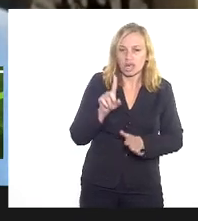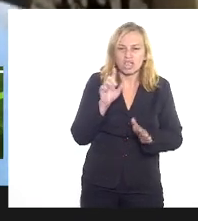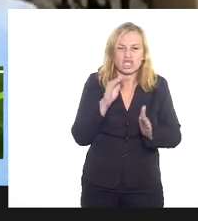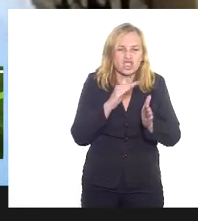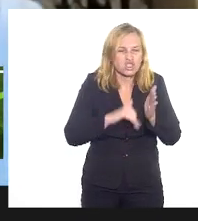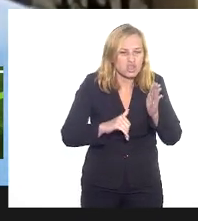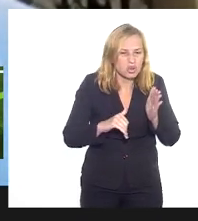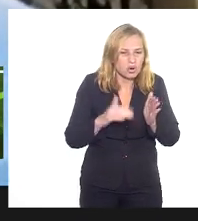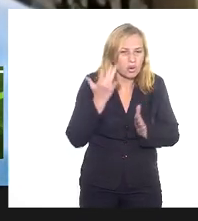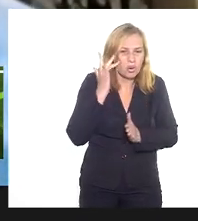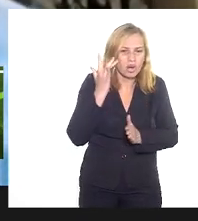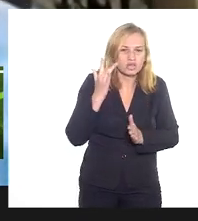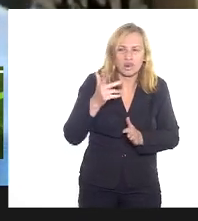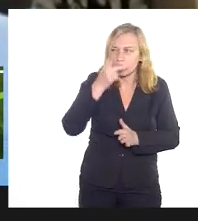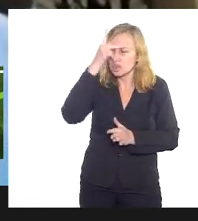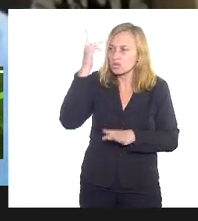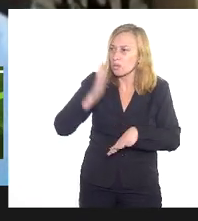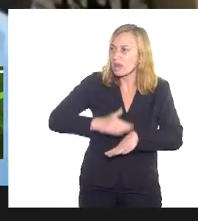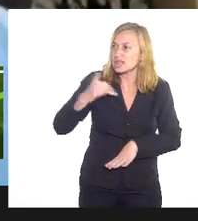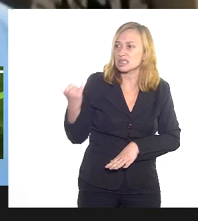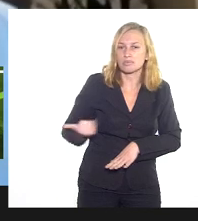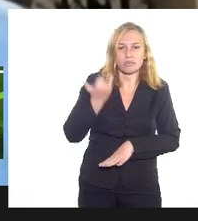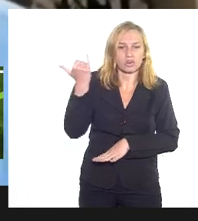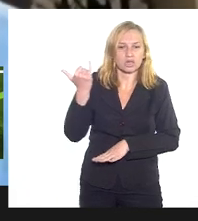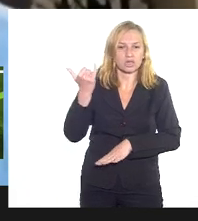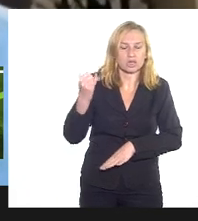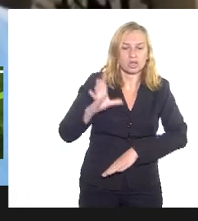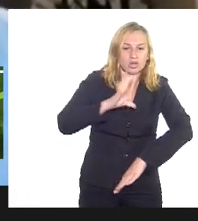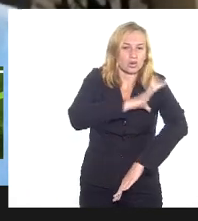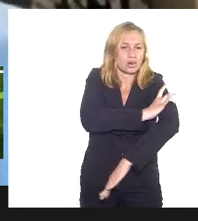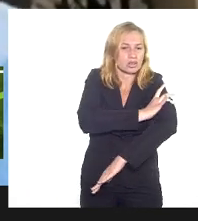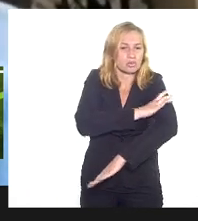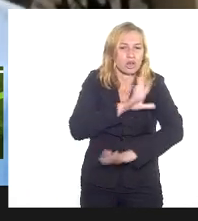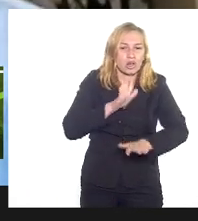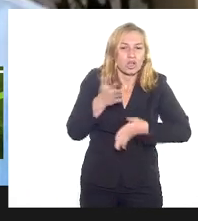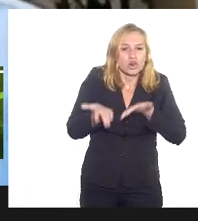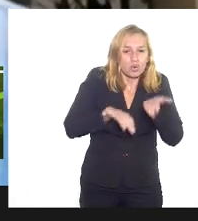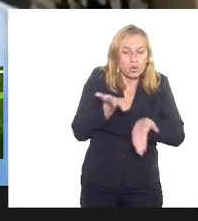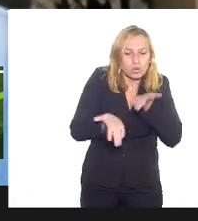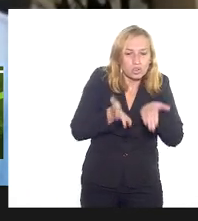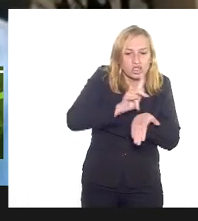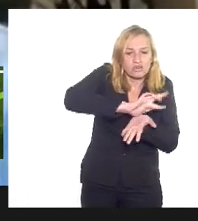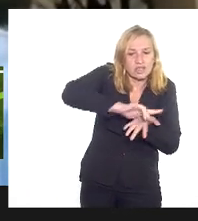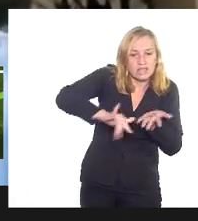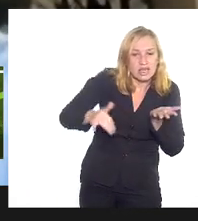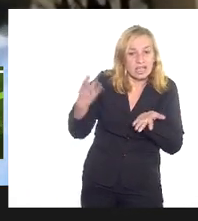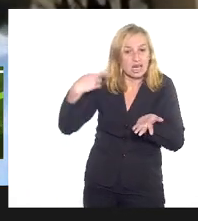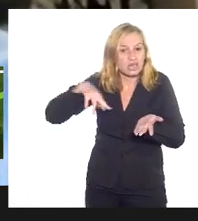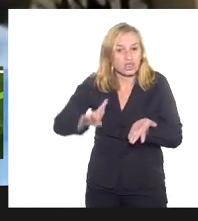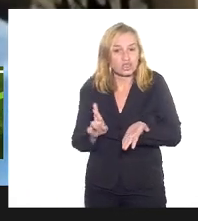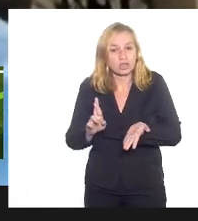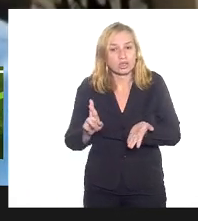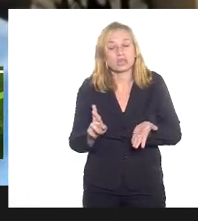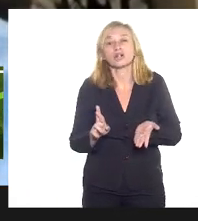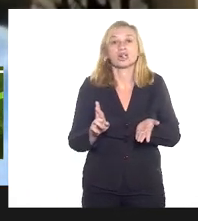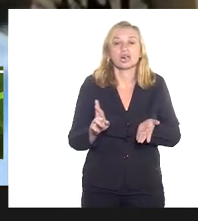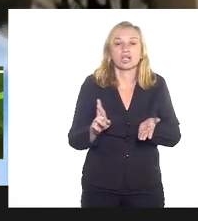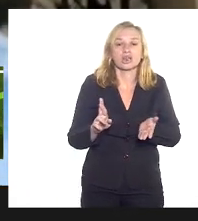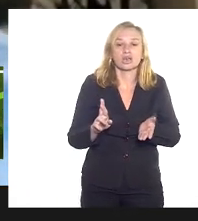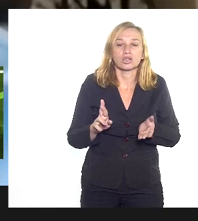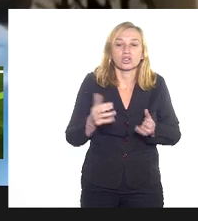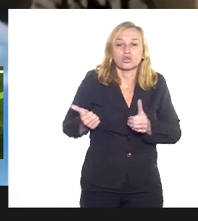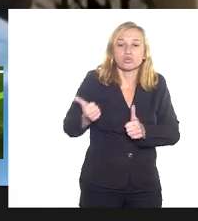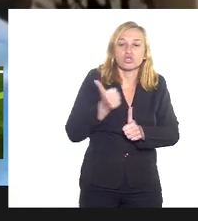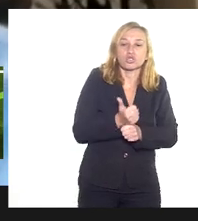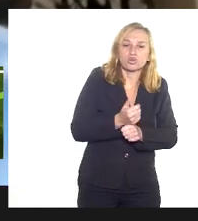uma das figuras mais importantes do Candomblé, que cuidava da diversidade religiosa, e colocou no